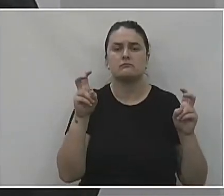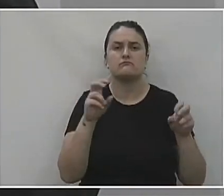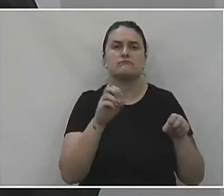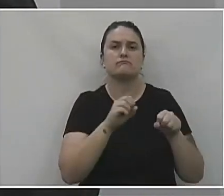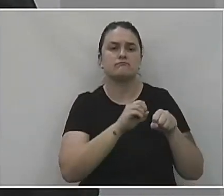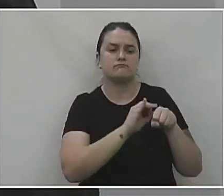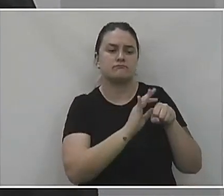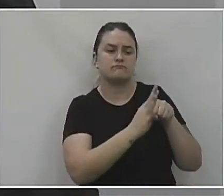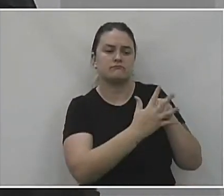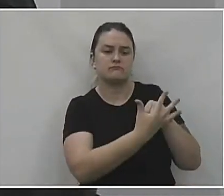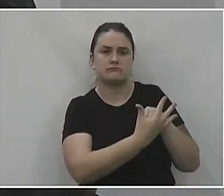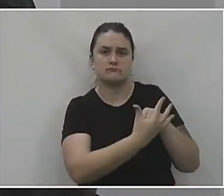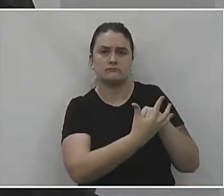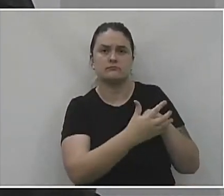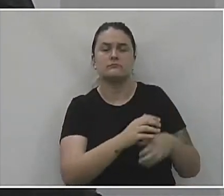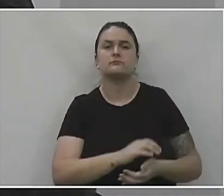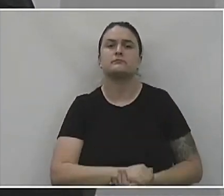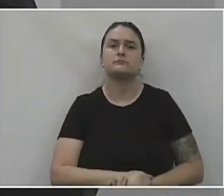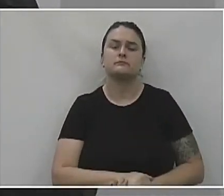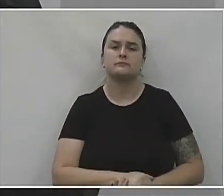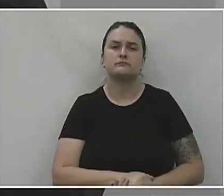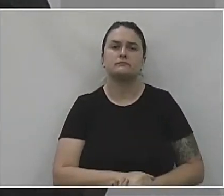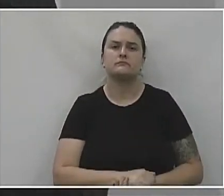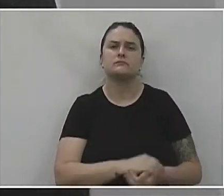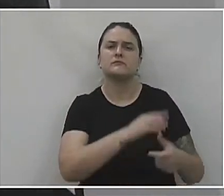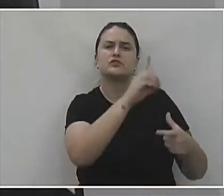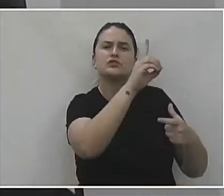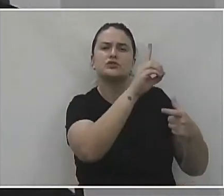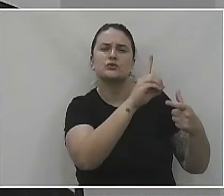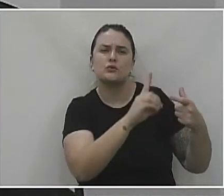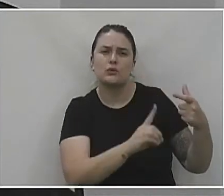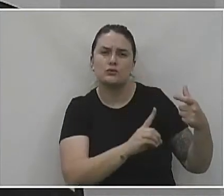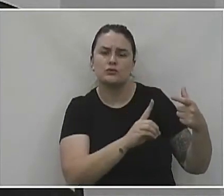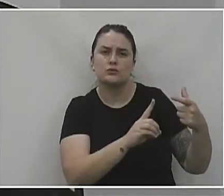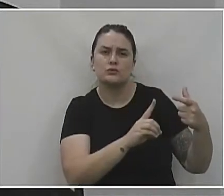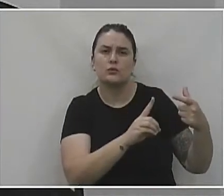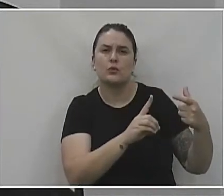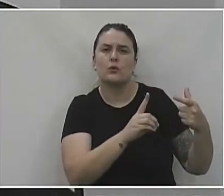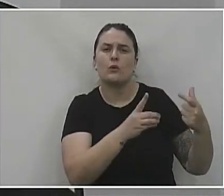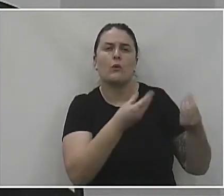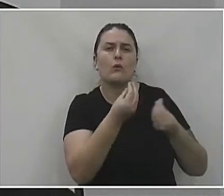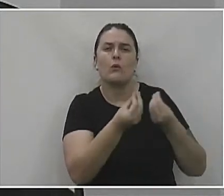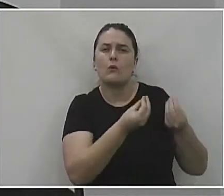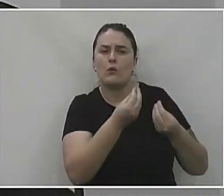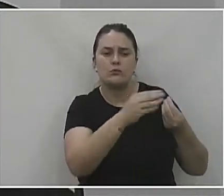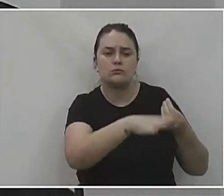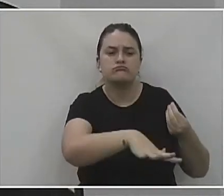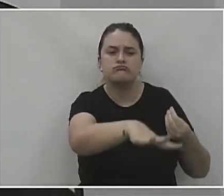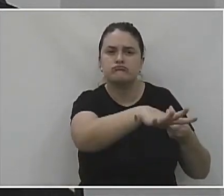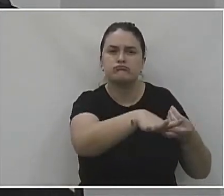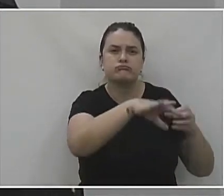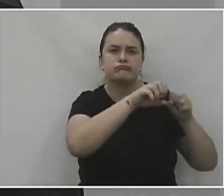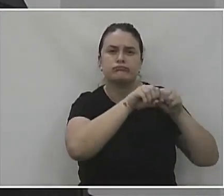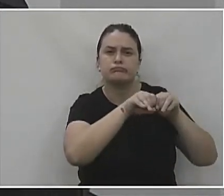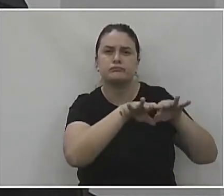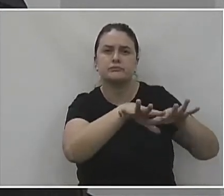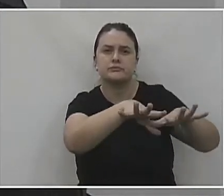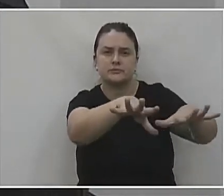Covid-19, diagnóstico situacional da pandemia.